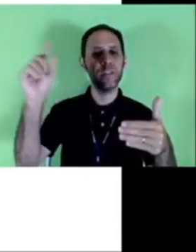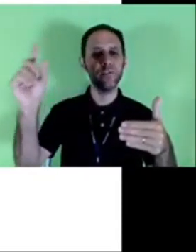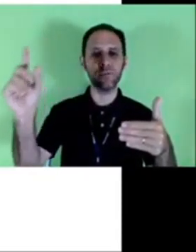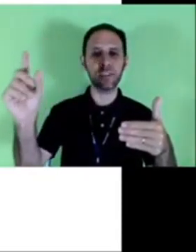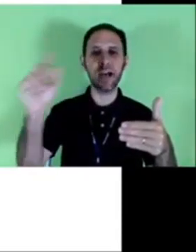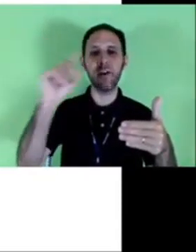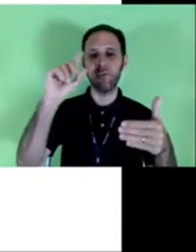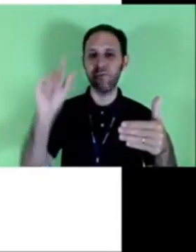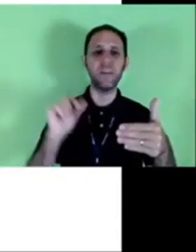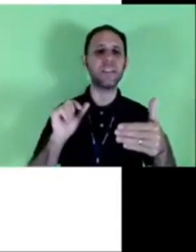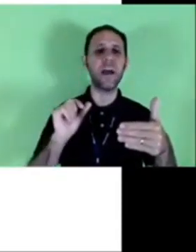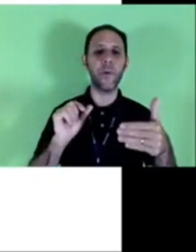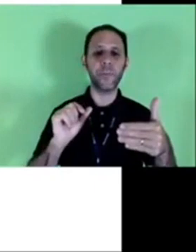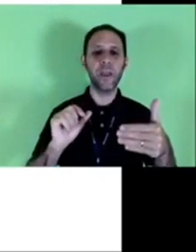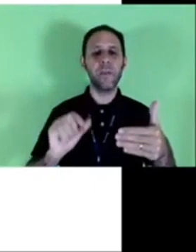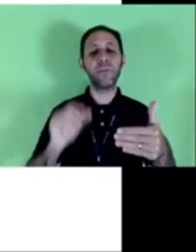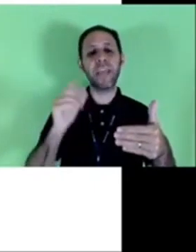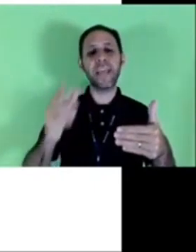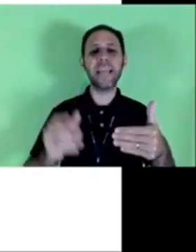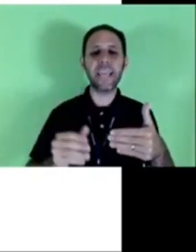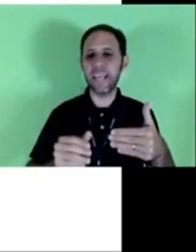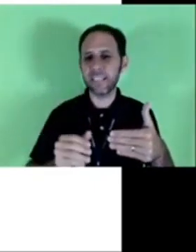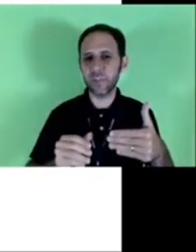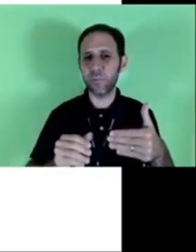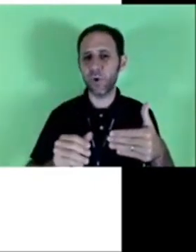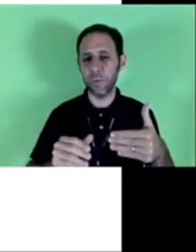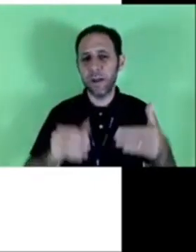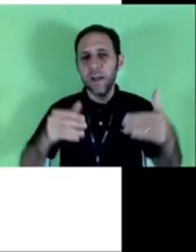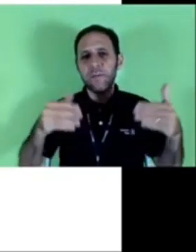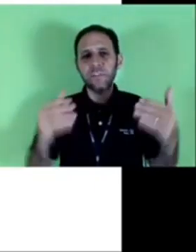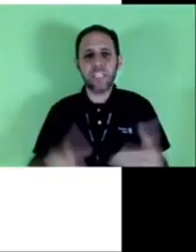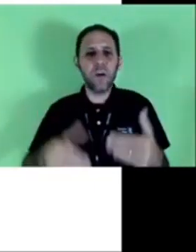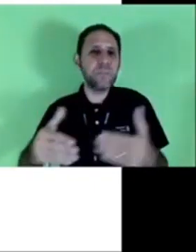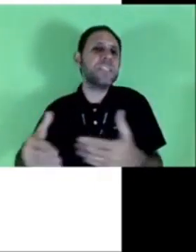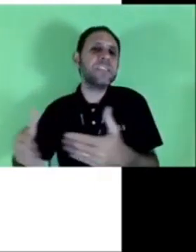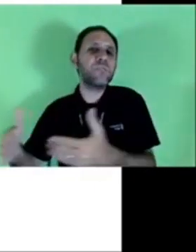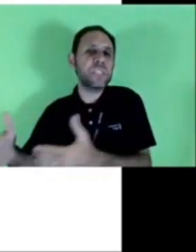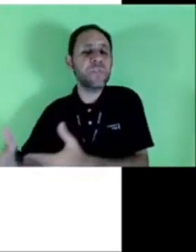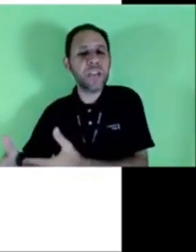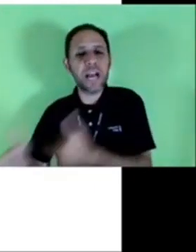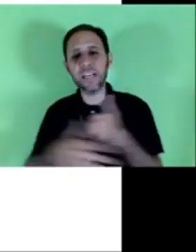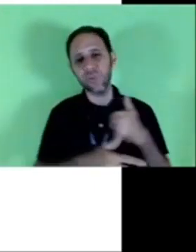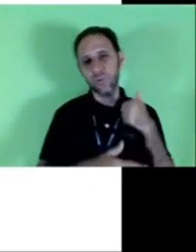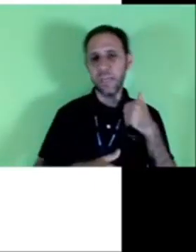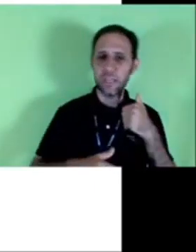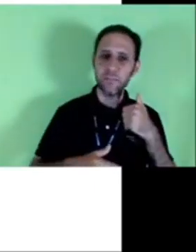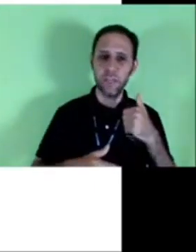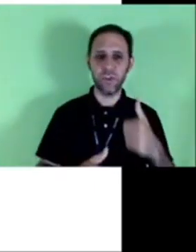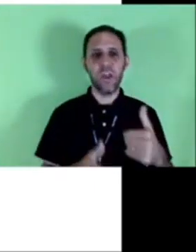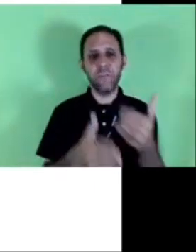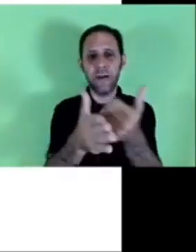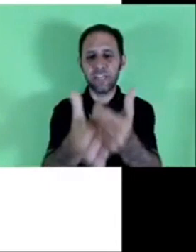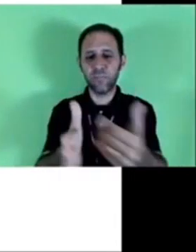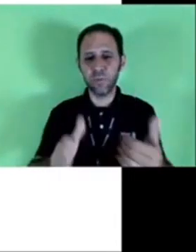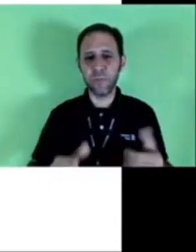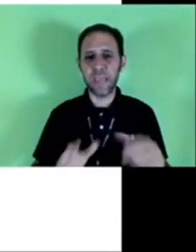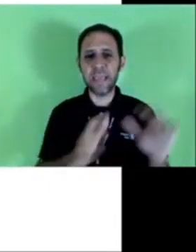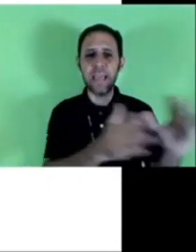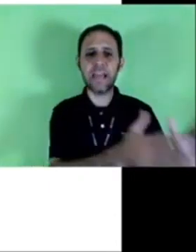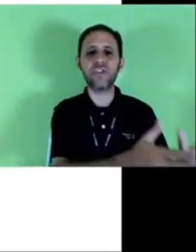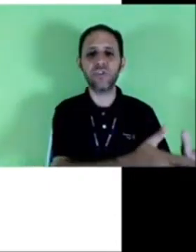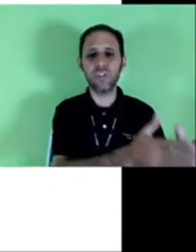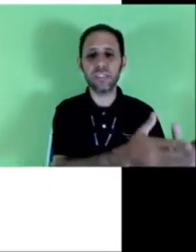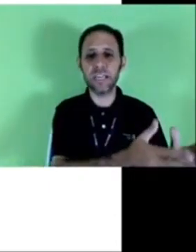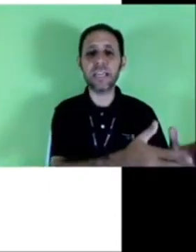tal período tal turma tal por que ele quer esse diploma você não precisa especificar isso no requerimento mas por